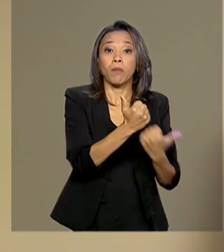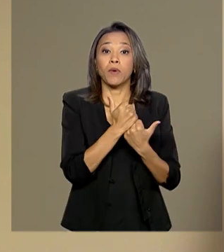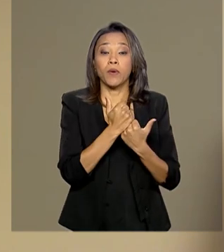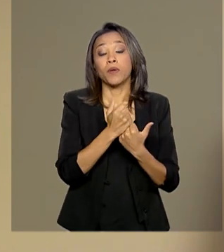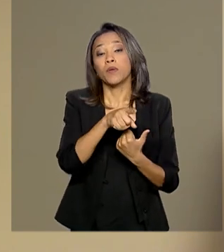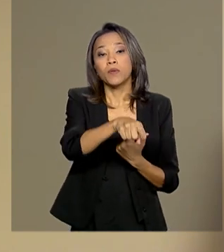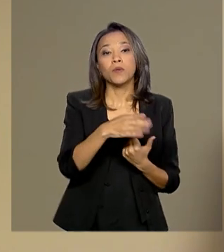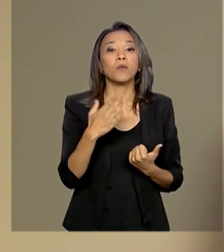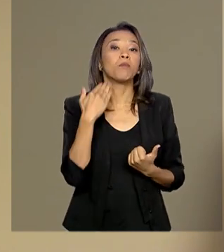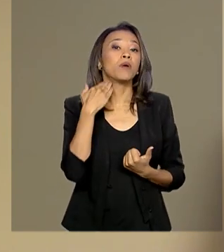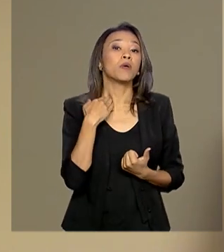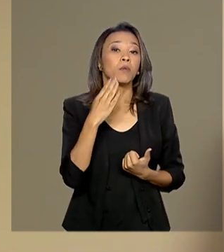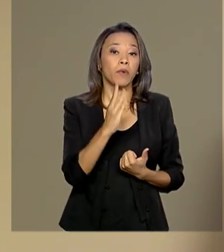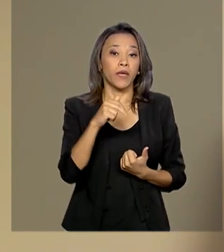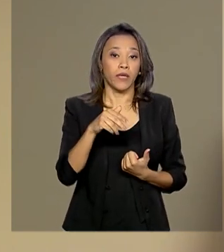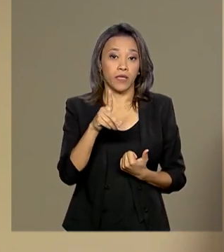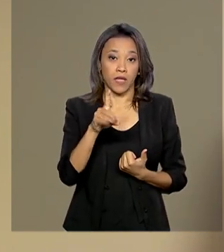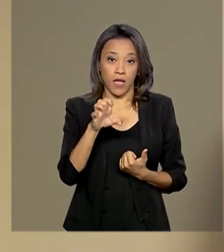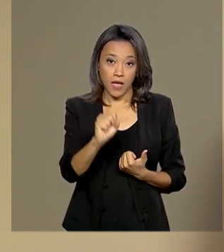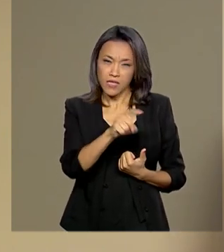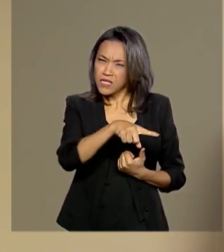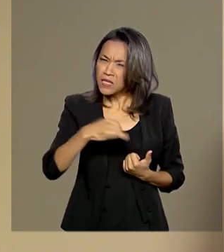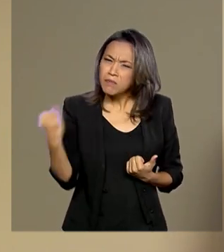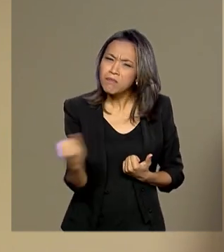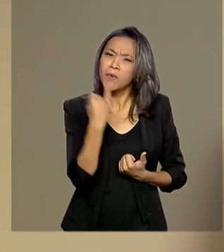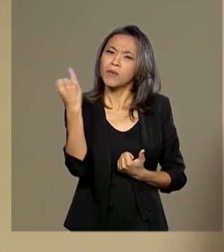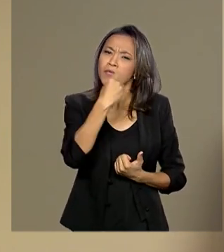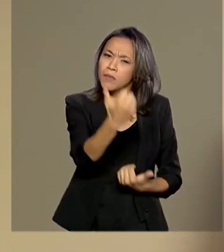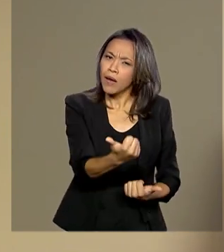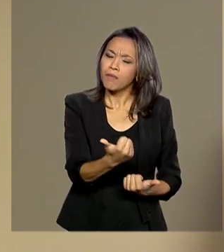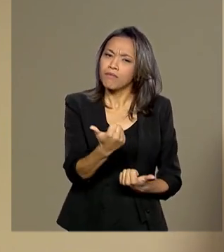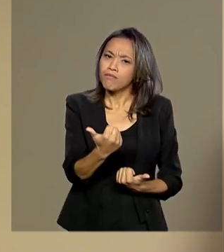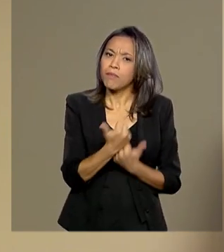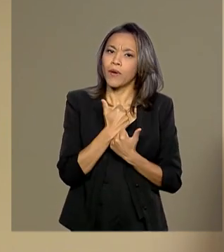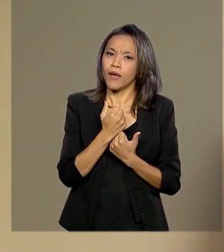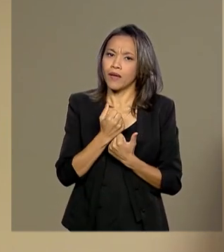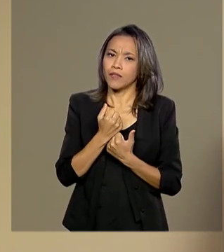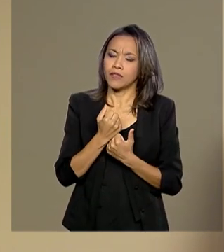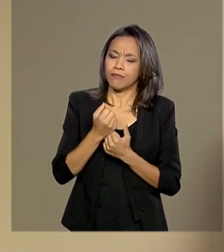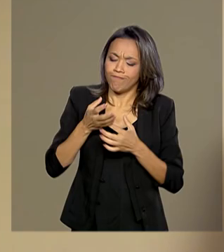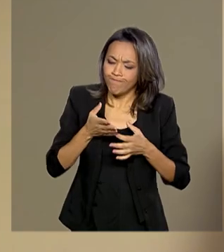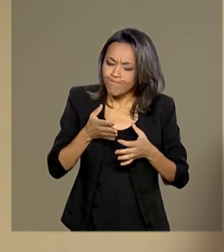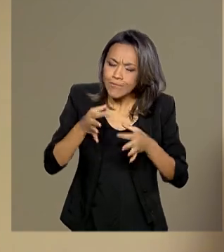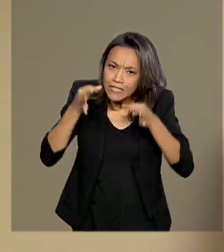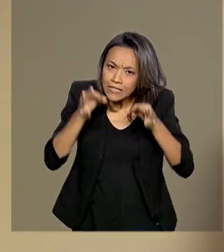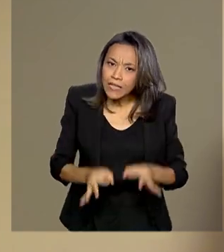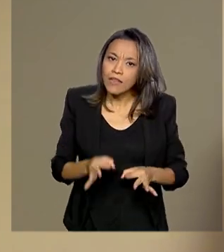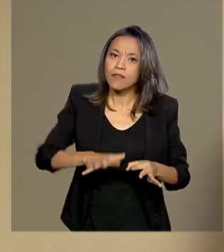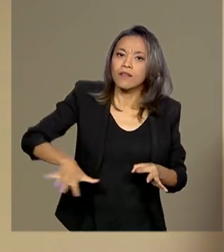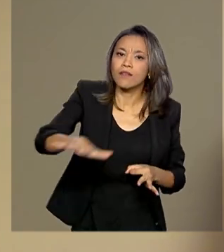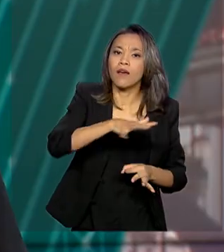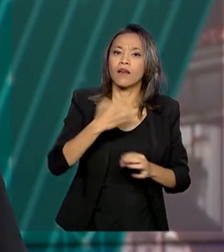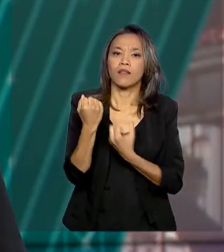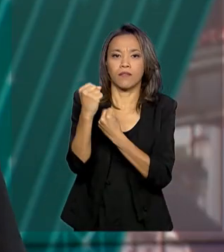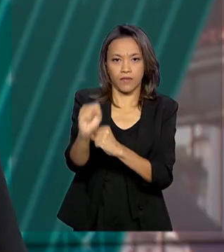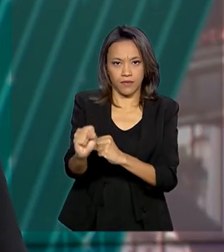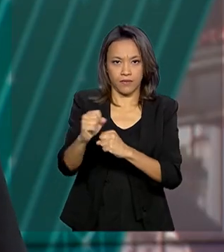fundamental para esse próximo passo, para a gente poder apoiar de forma correta e de forma precisa ao setor de defesa.